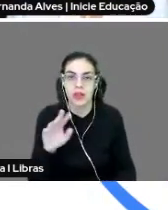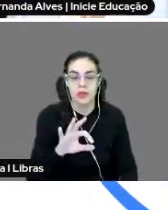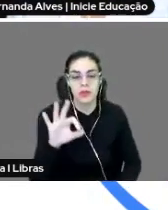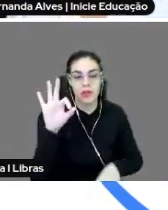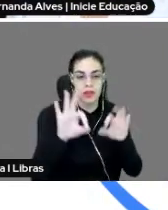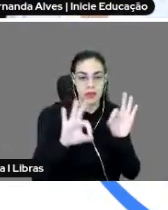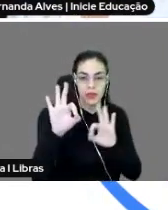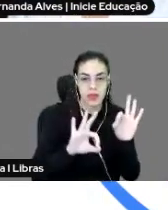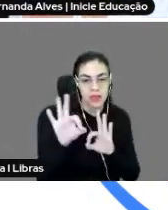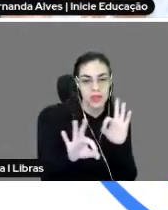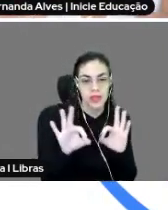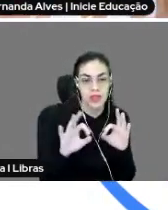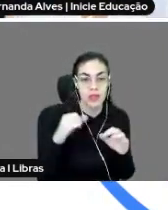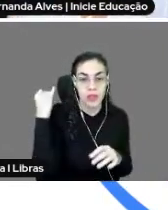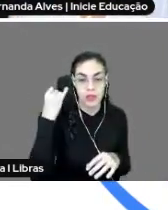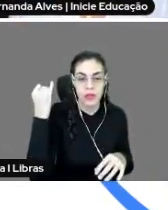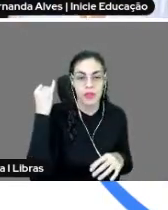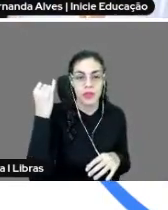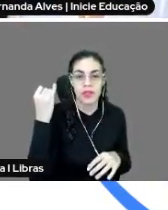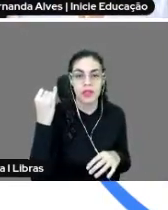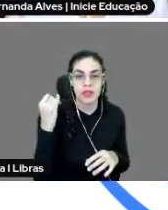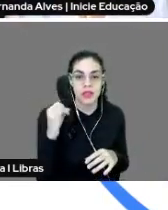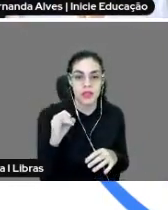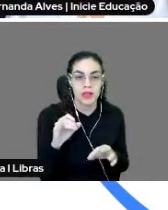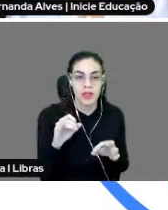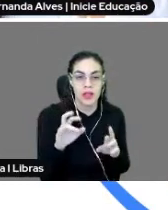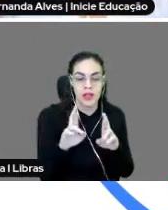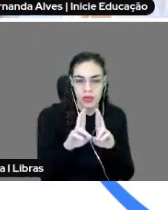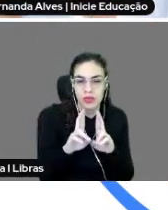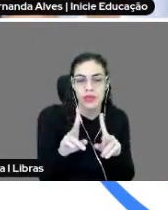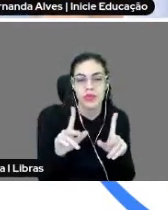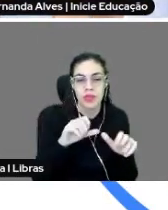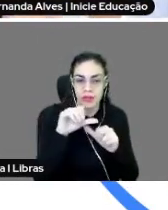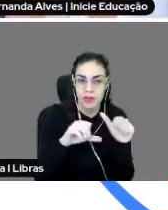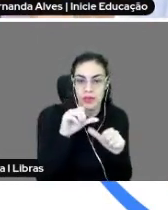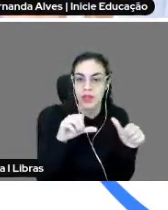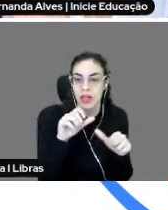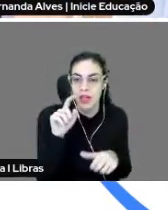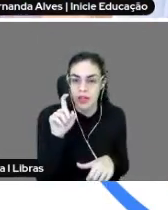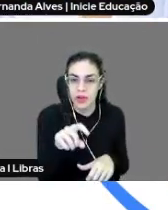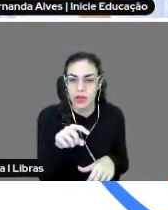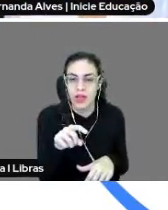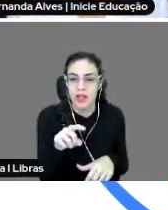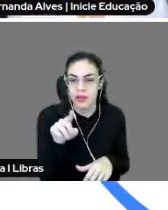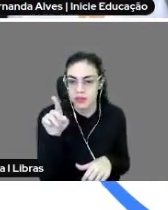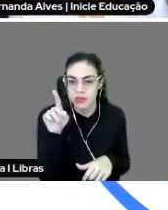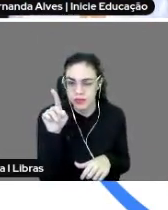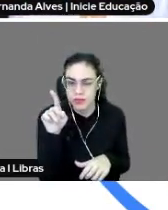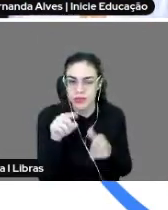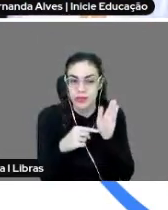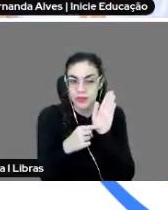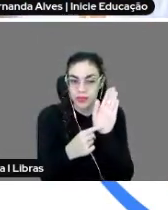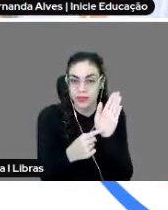E aí, o mais importante é que, ao configurar essa tarefa, eu clico ali na opção que vai aparecer no cantinho,